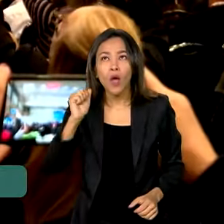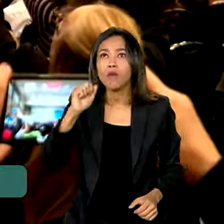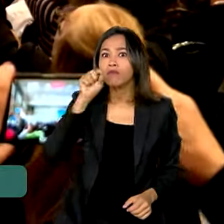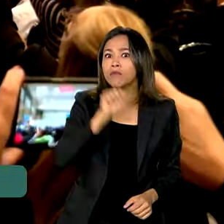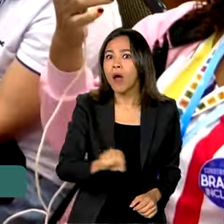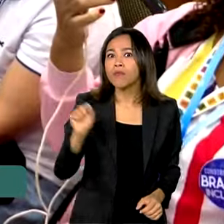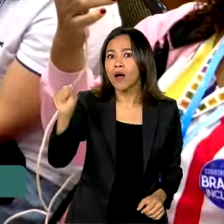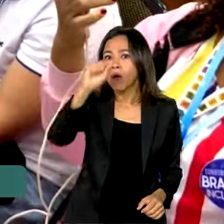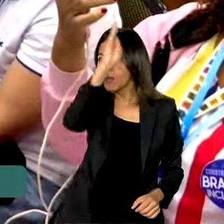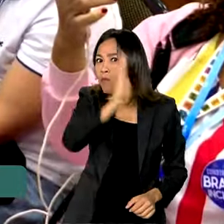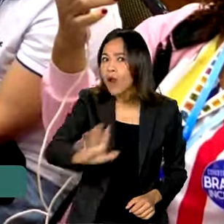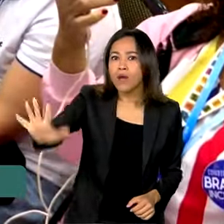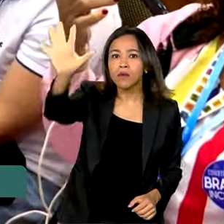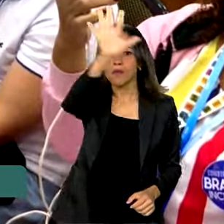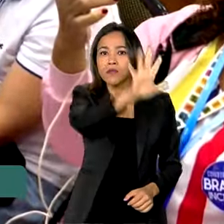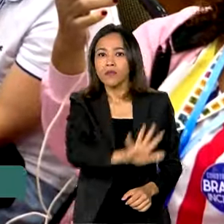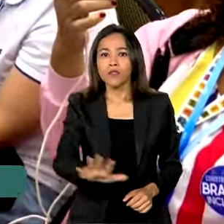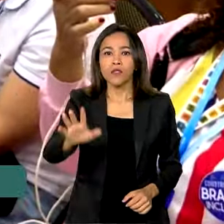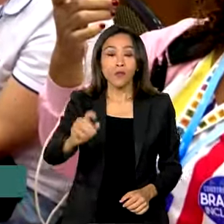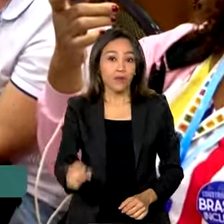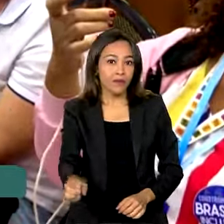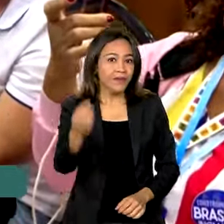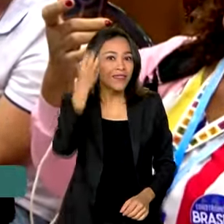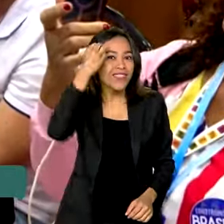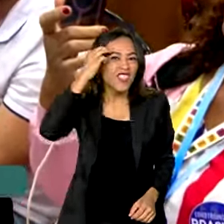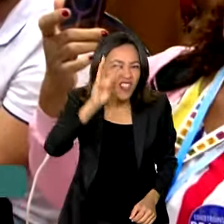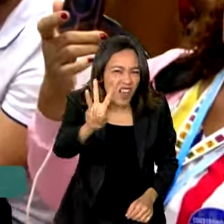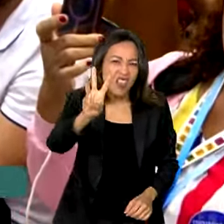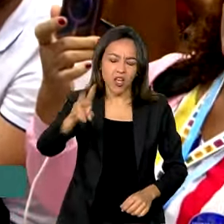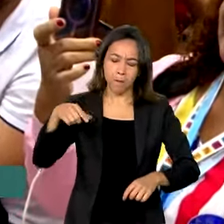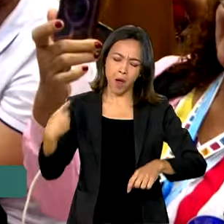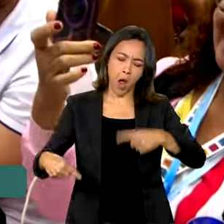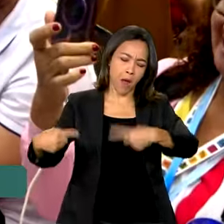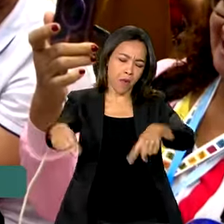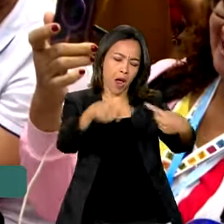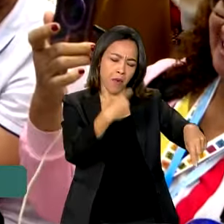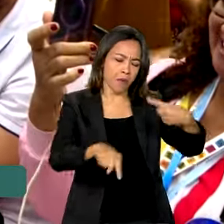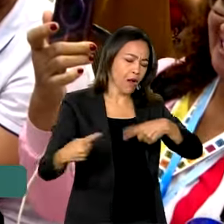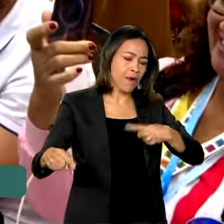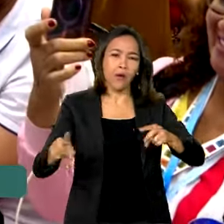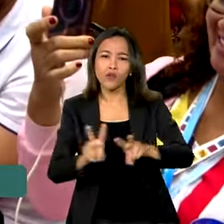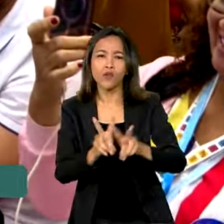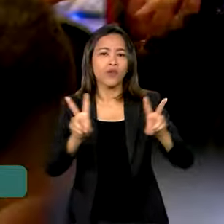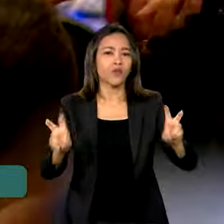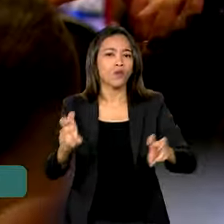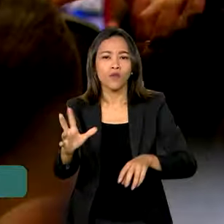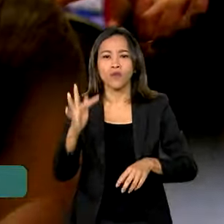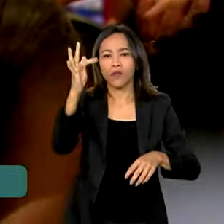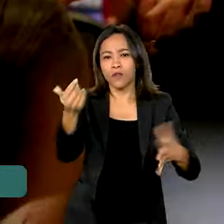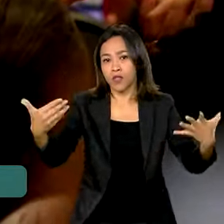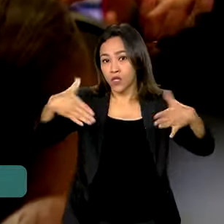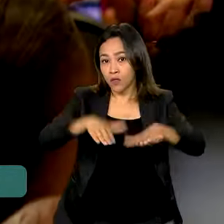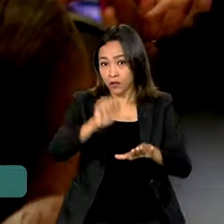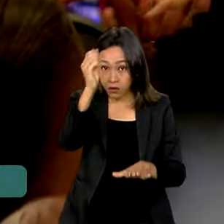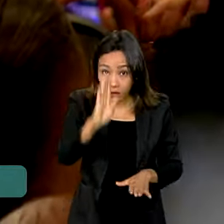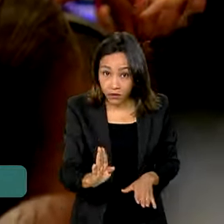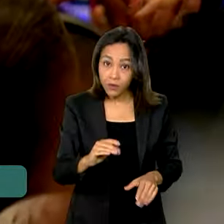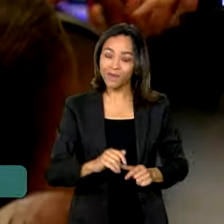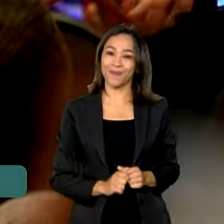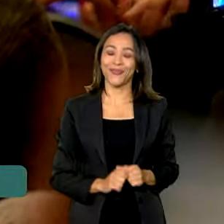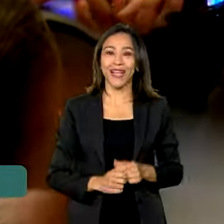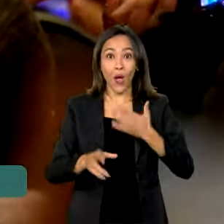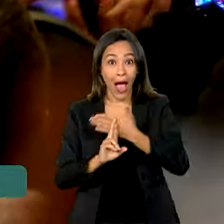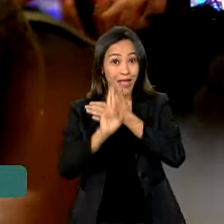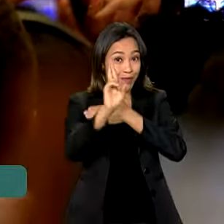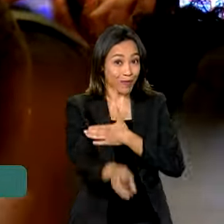todo o país que passou três dias discutindo um futuro mais inclusivo para o Brasil. O